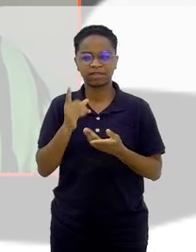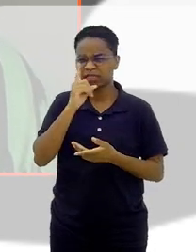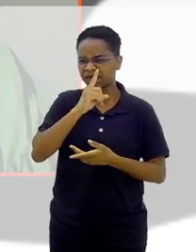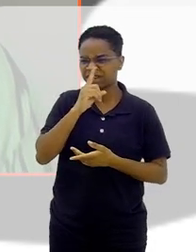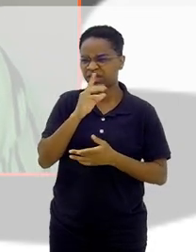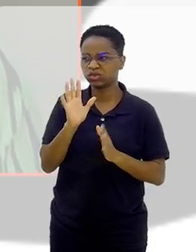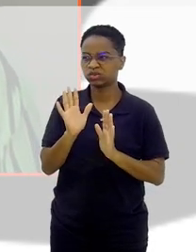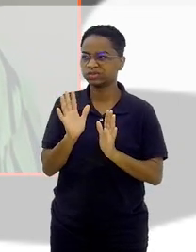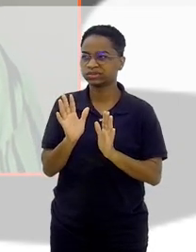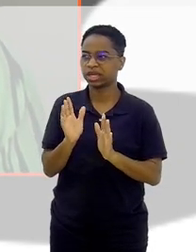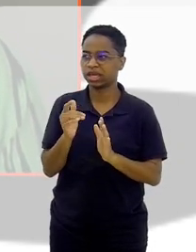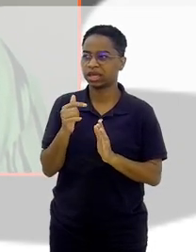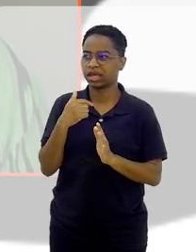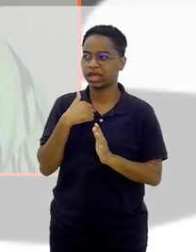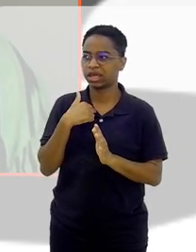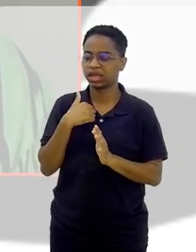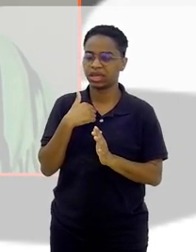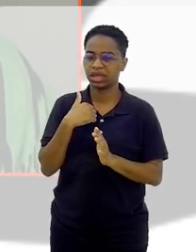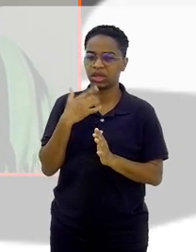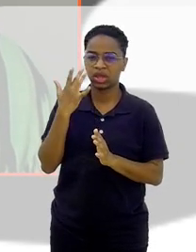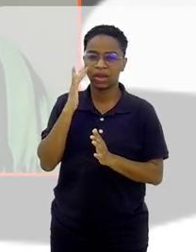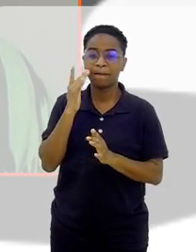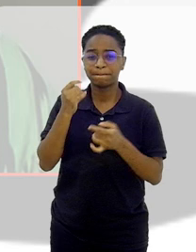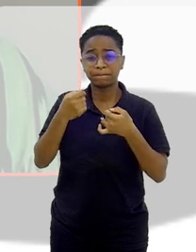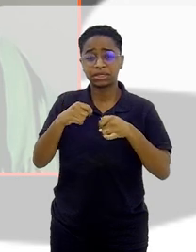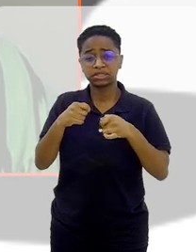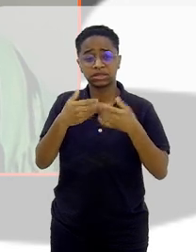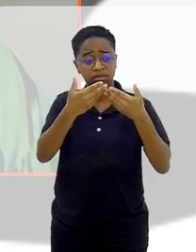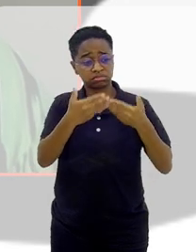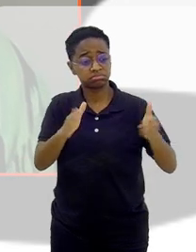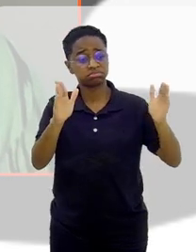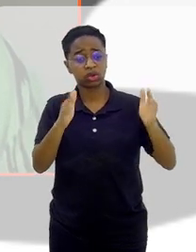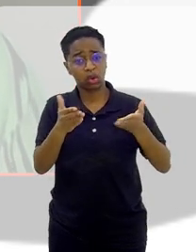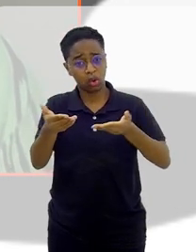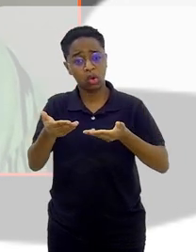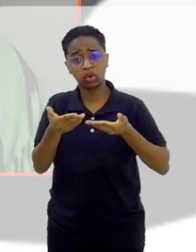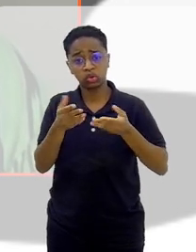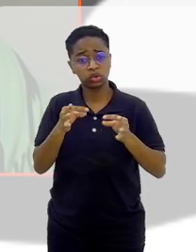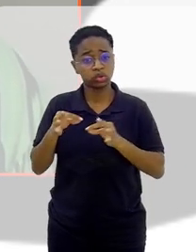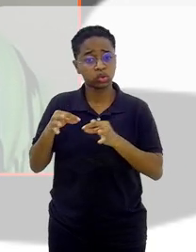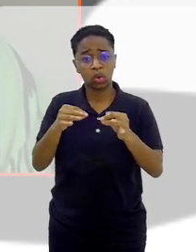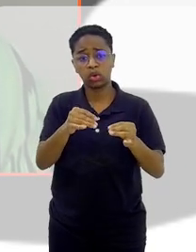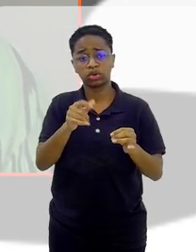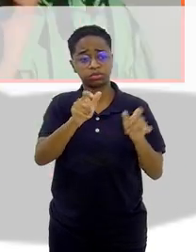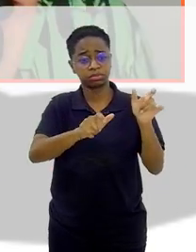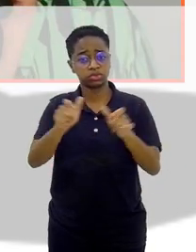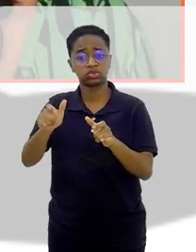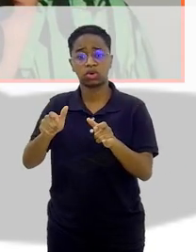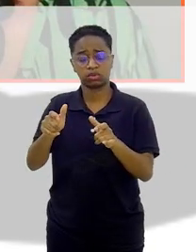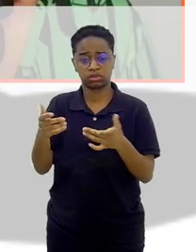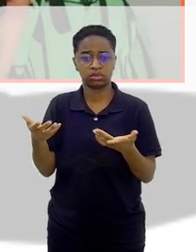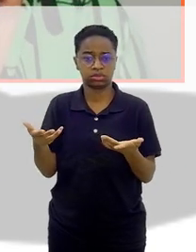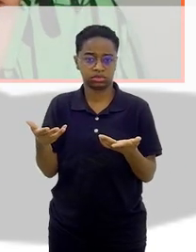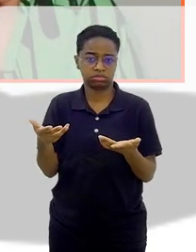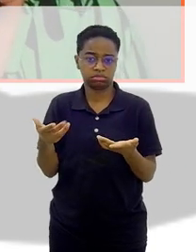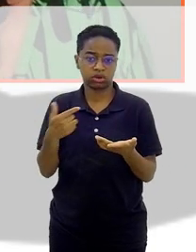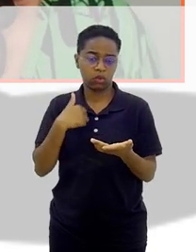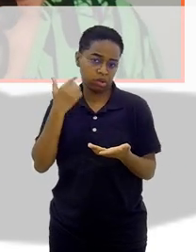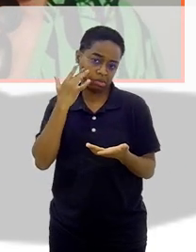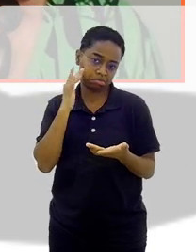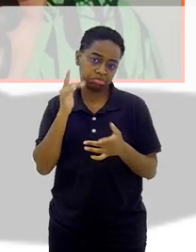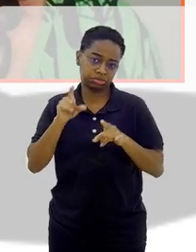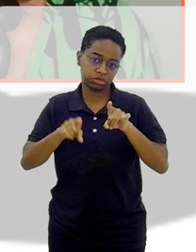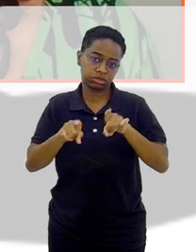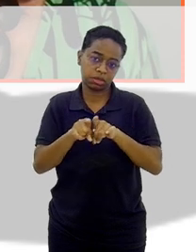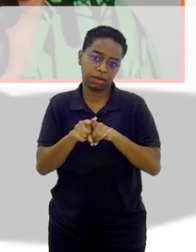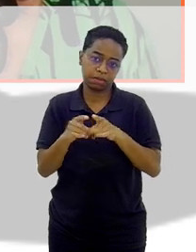defeito, mas eu digo assim, precisa ter espaço para todos, para todas as versões. Então, acho que isso talvez também